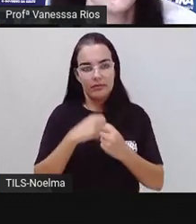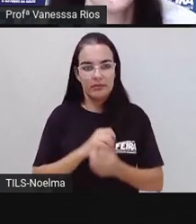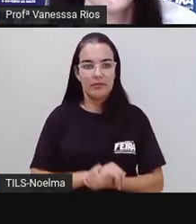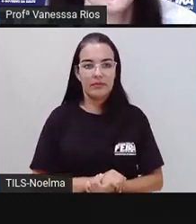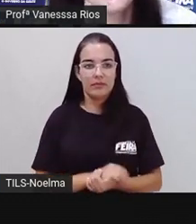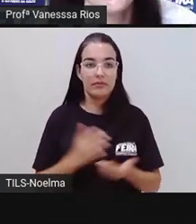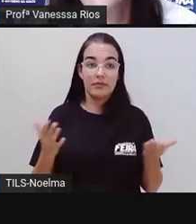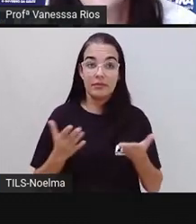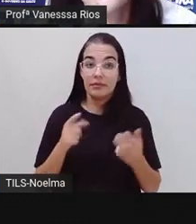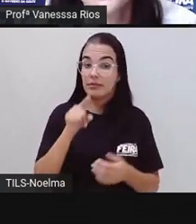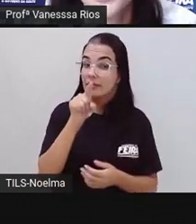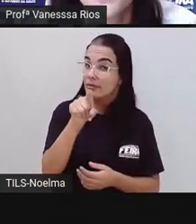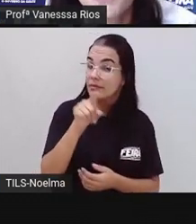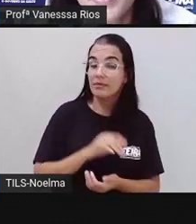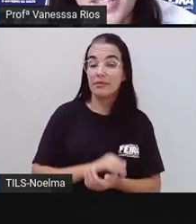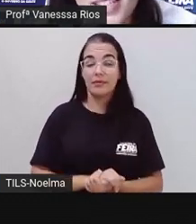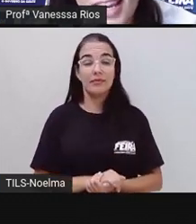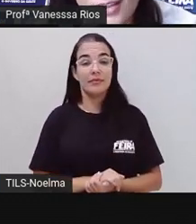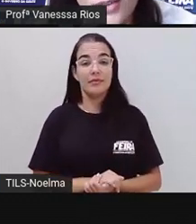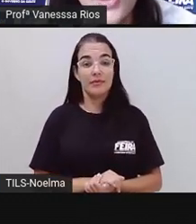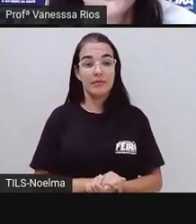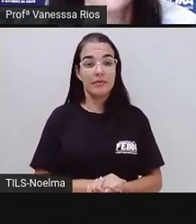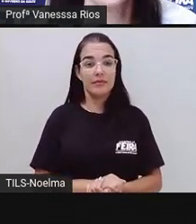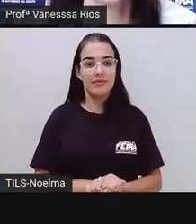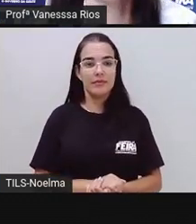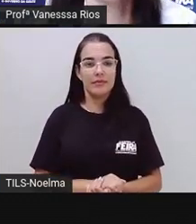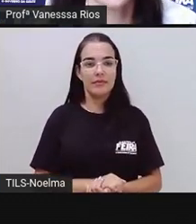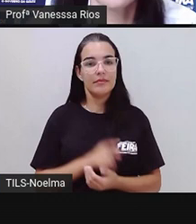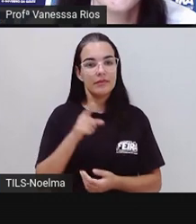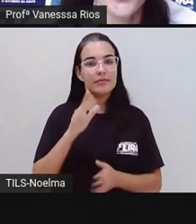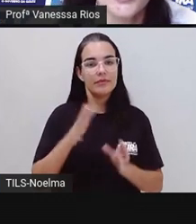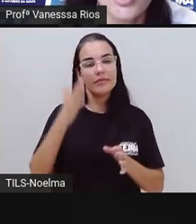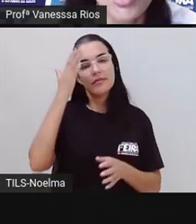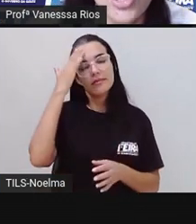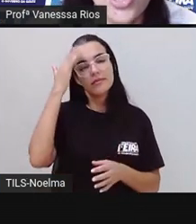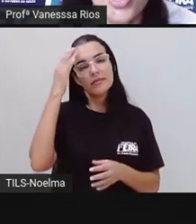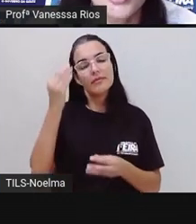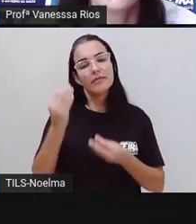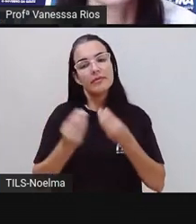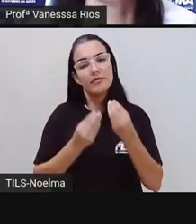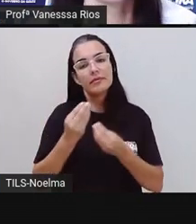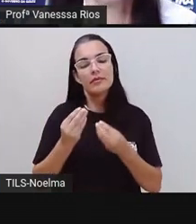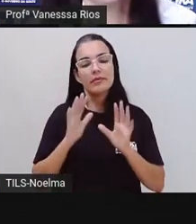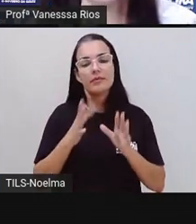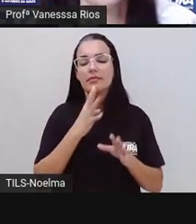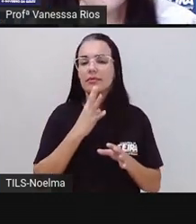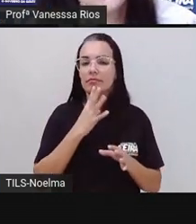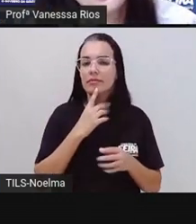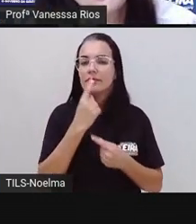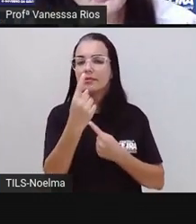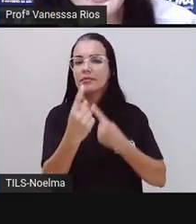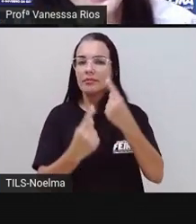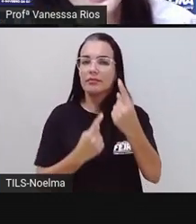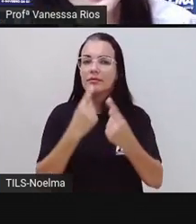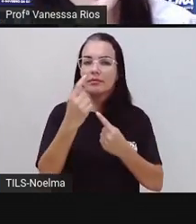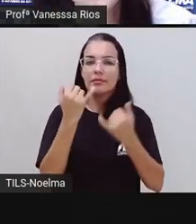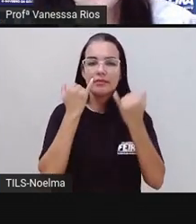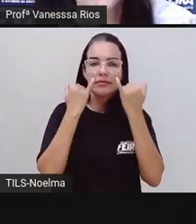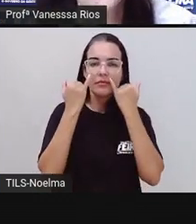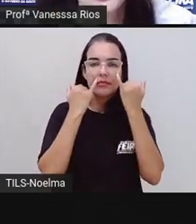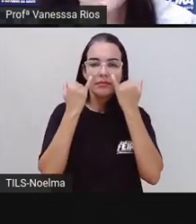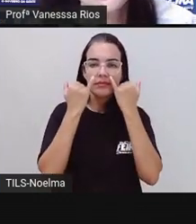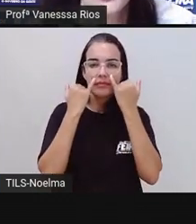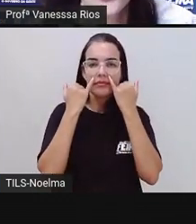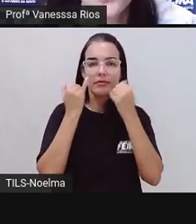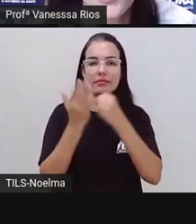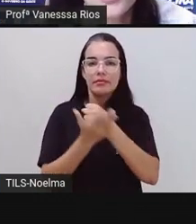E agora aí é com você, tá certo? Você já sabe aí quais são os distritos, já conheceu algumas informações sobre